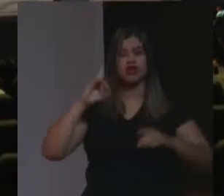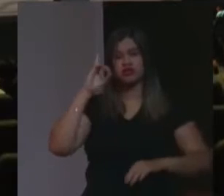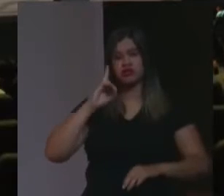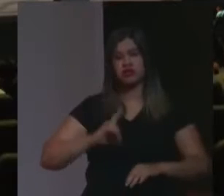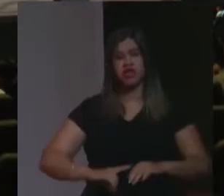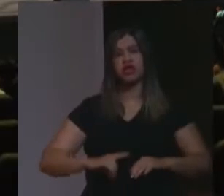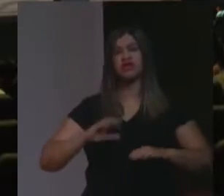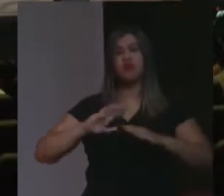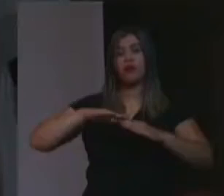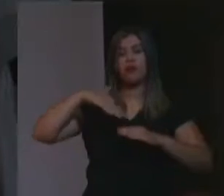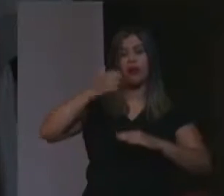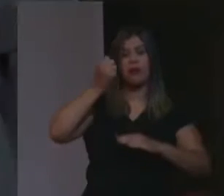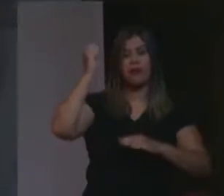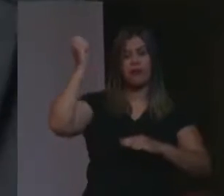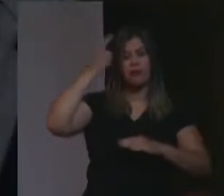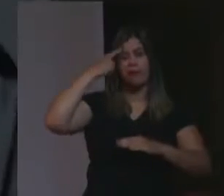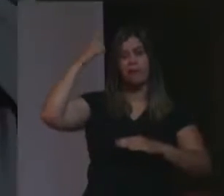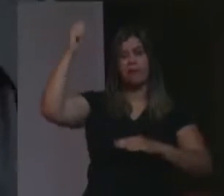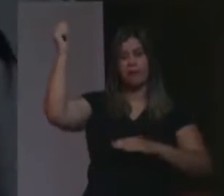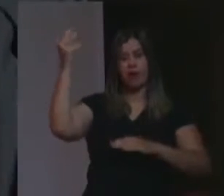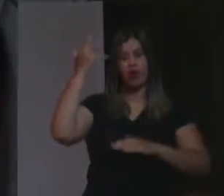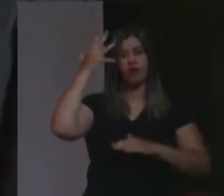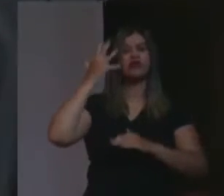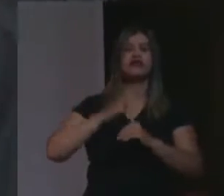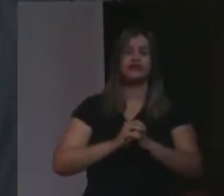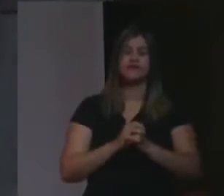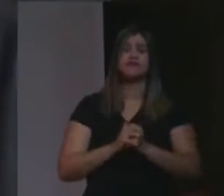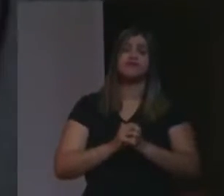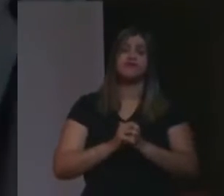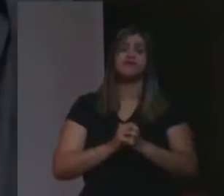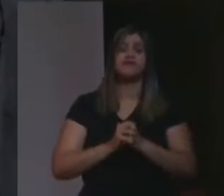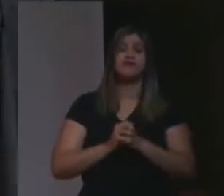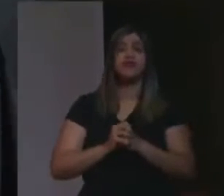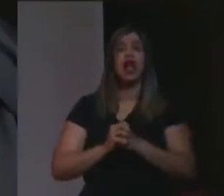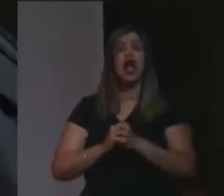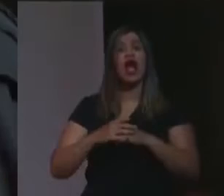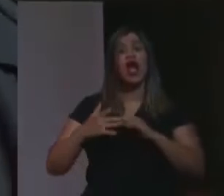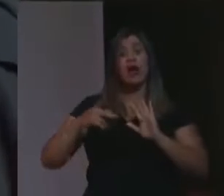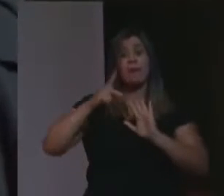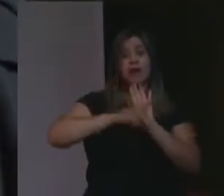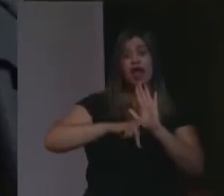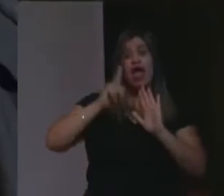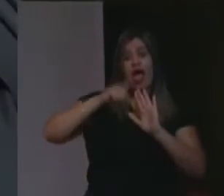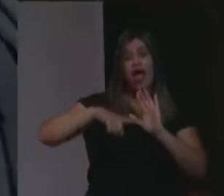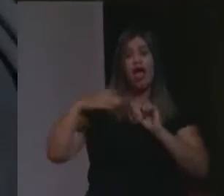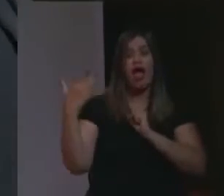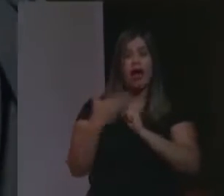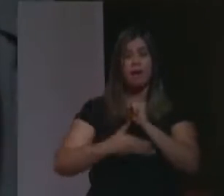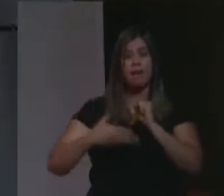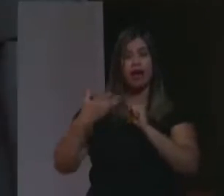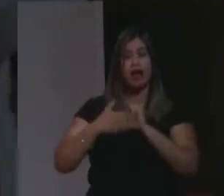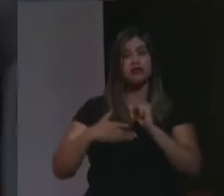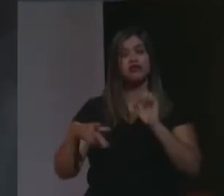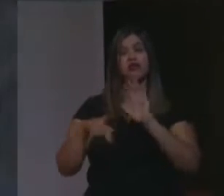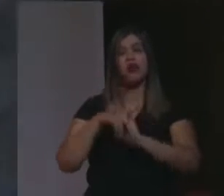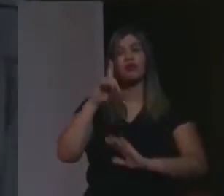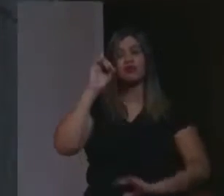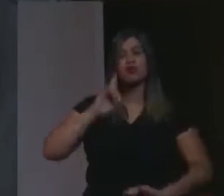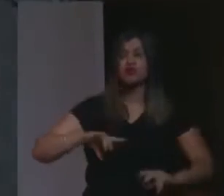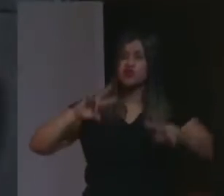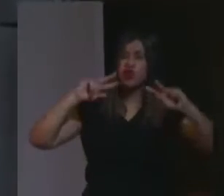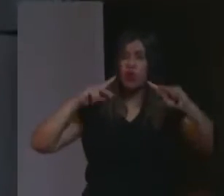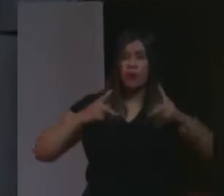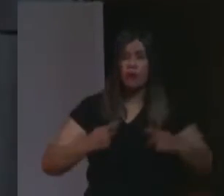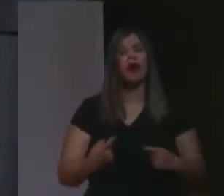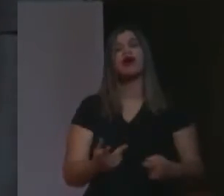-iluminista. Esse princípio que é a base dos direitos humanos, que é a